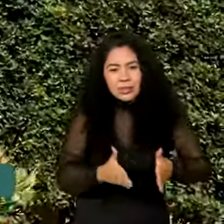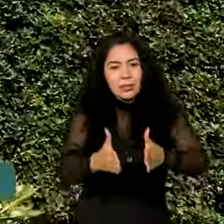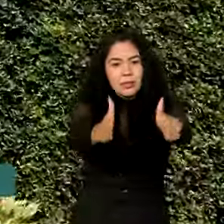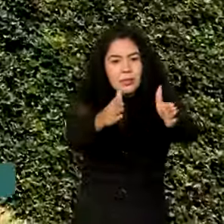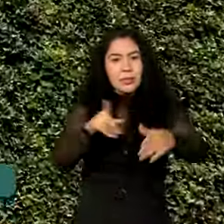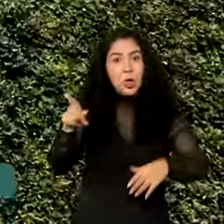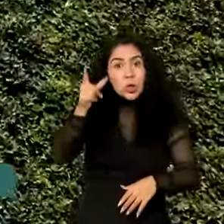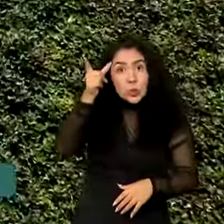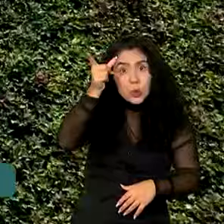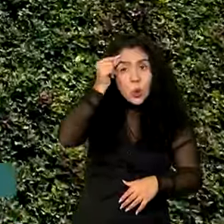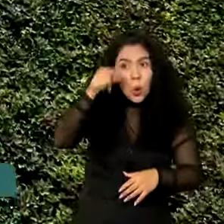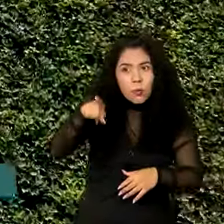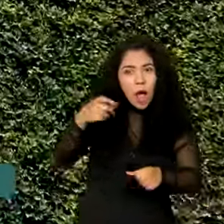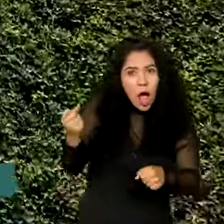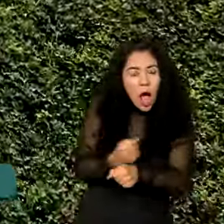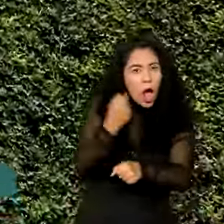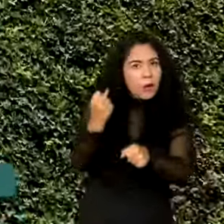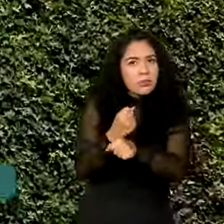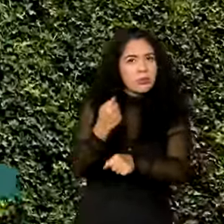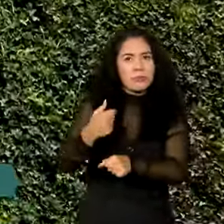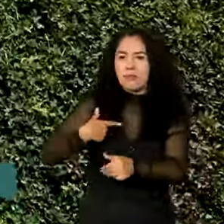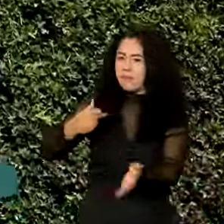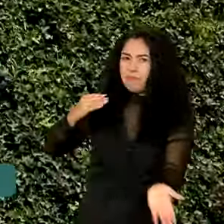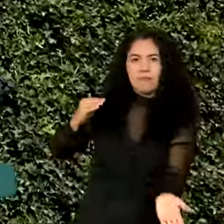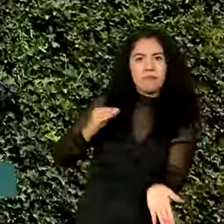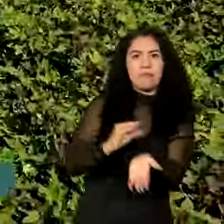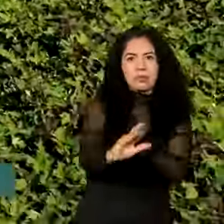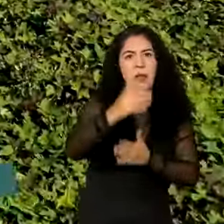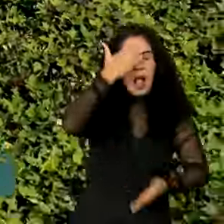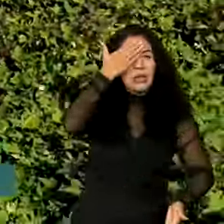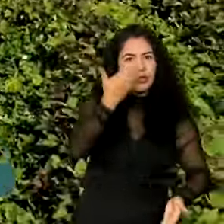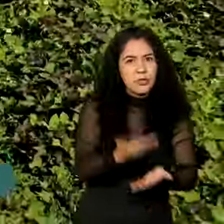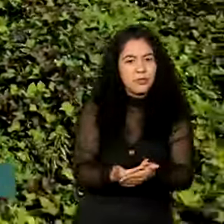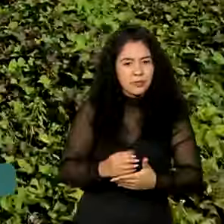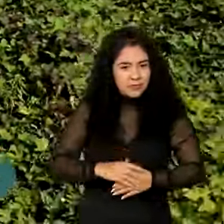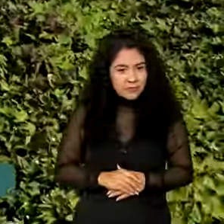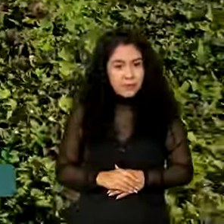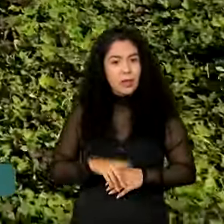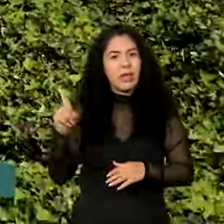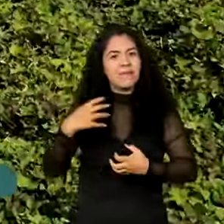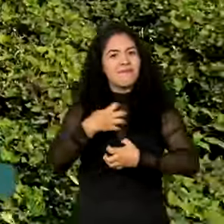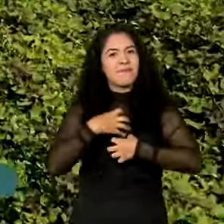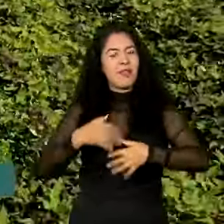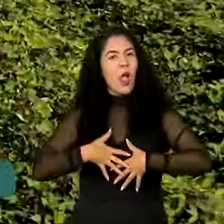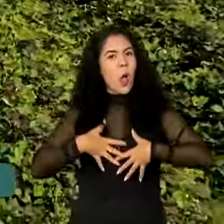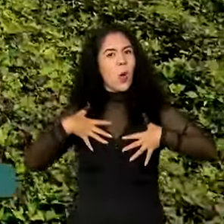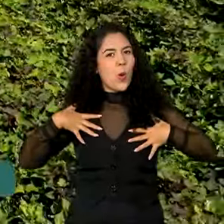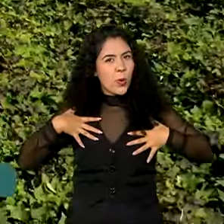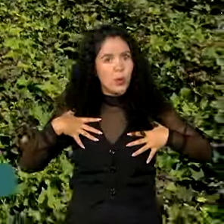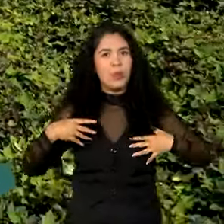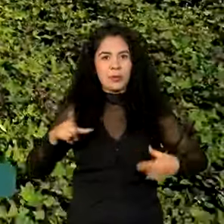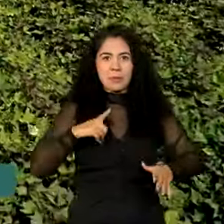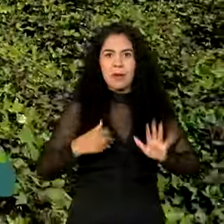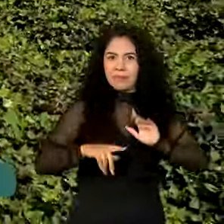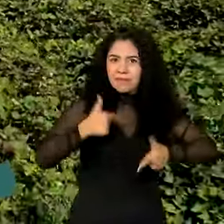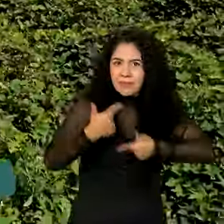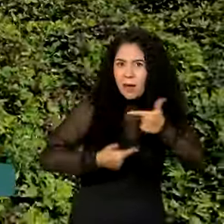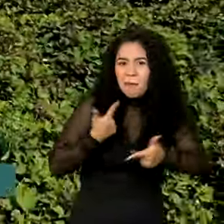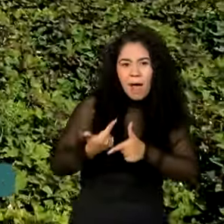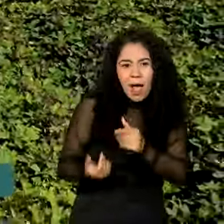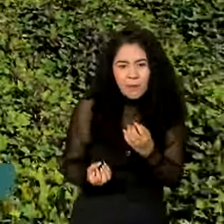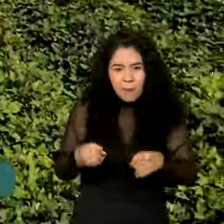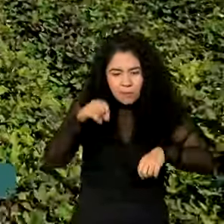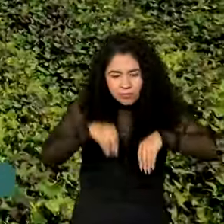soube da obra, apostou tudo na chegada da água. Ele mostra orgulhoso a produção e diz que